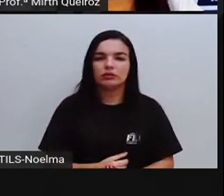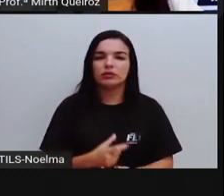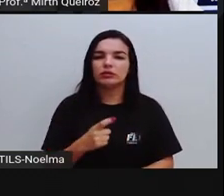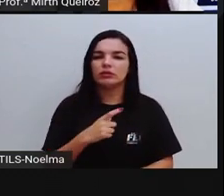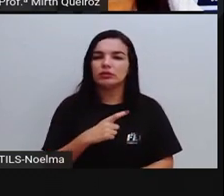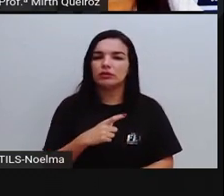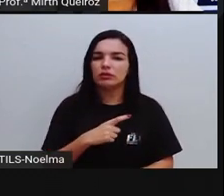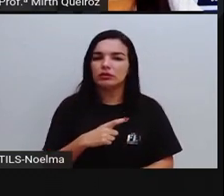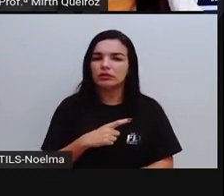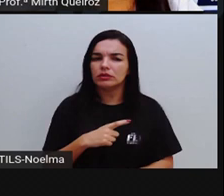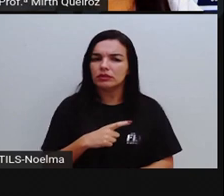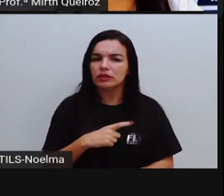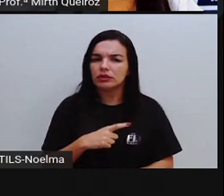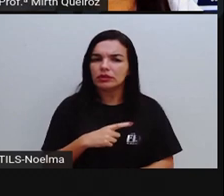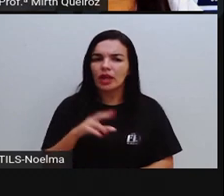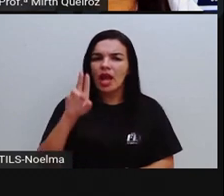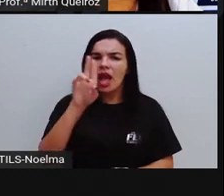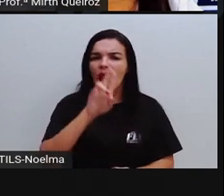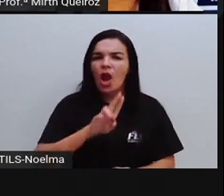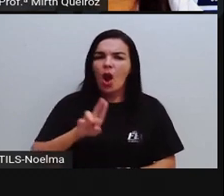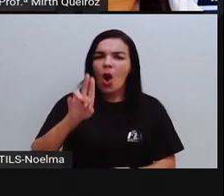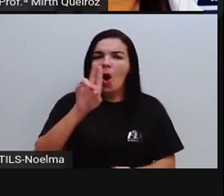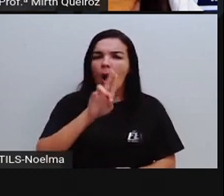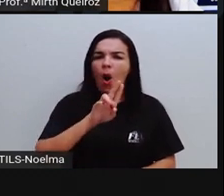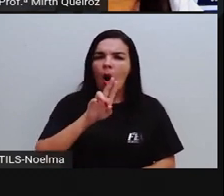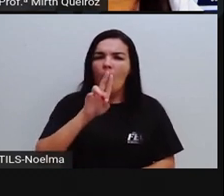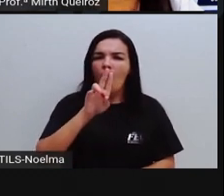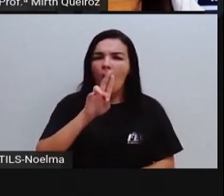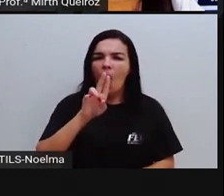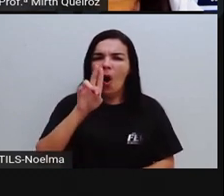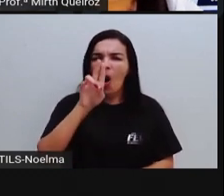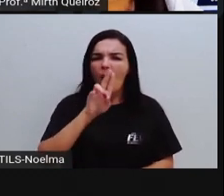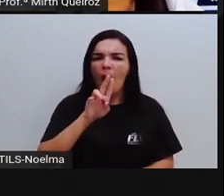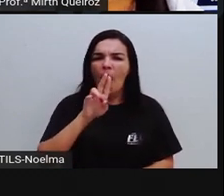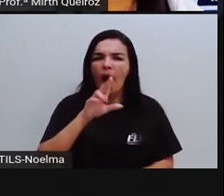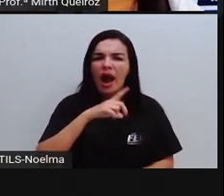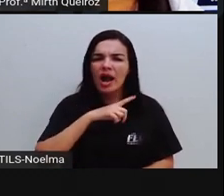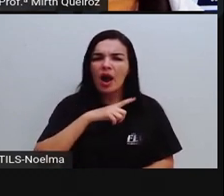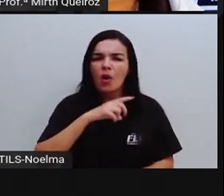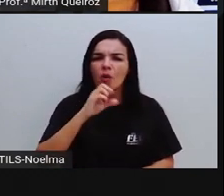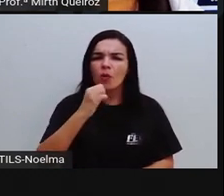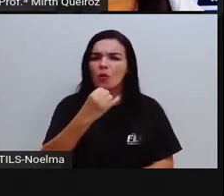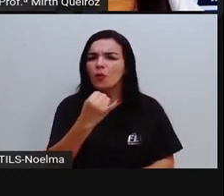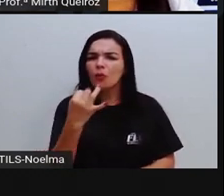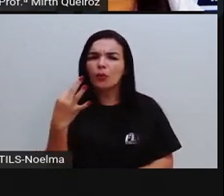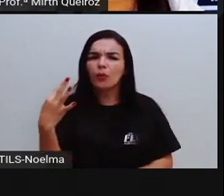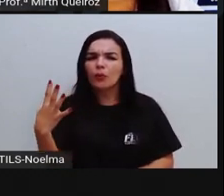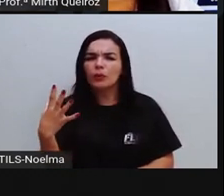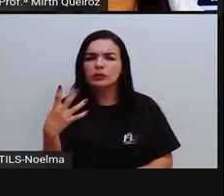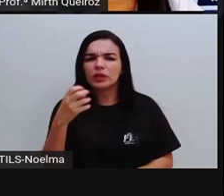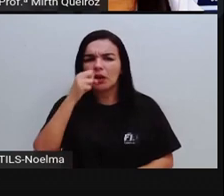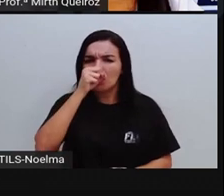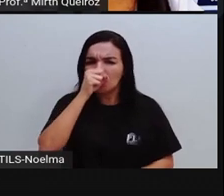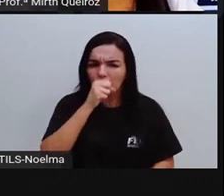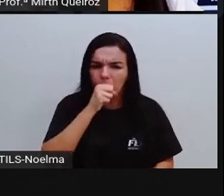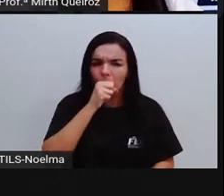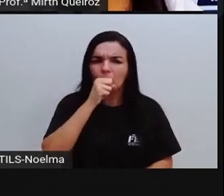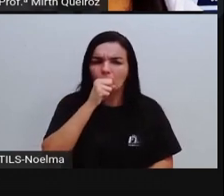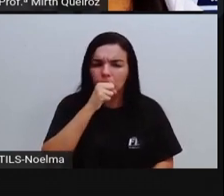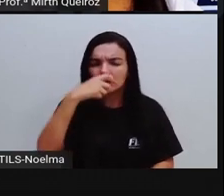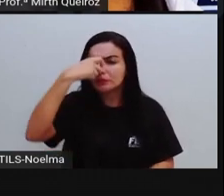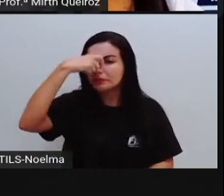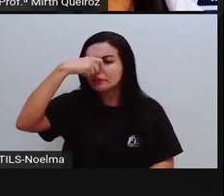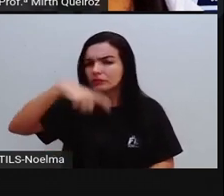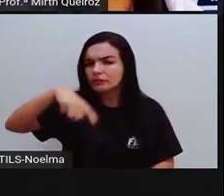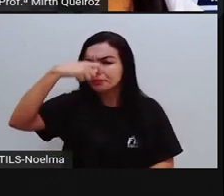Quais as principais formas de transmissão? Aí nós temos ali espirro, tosse, contato